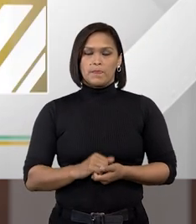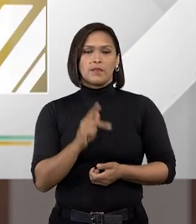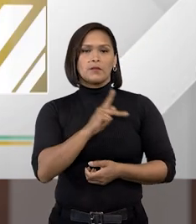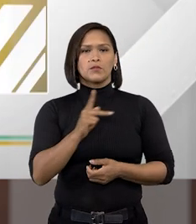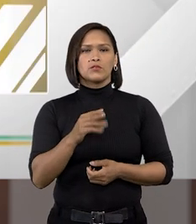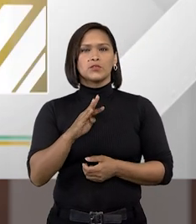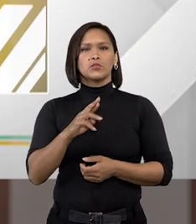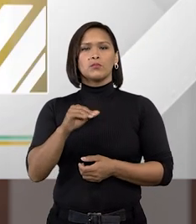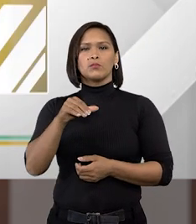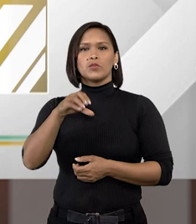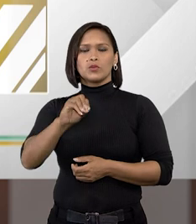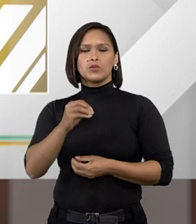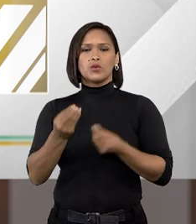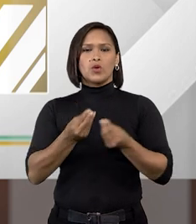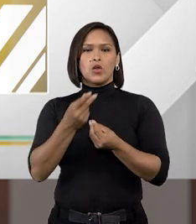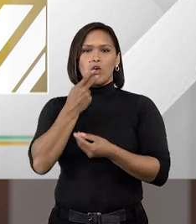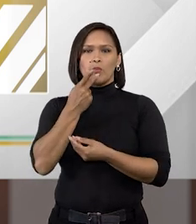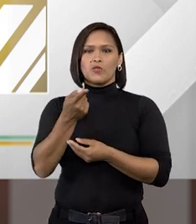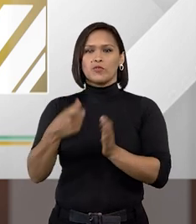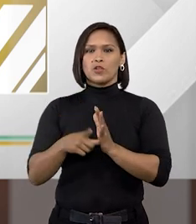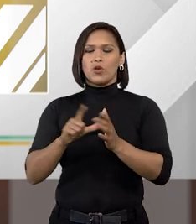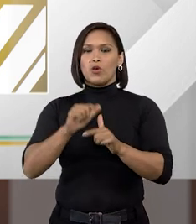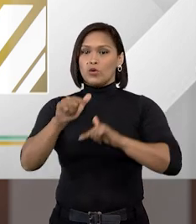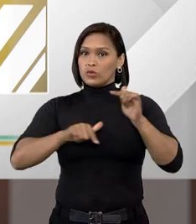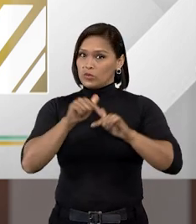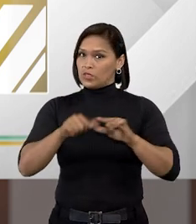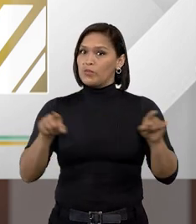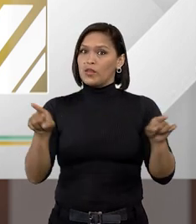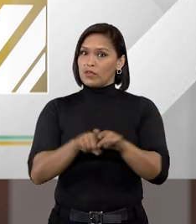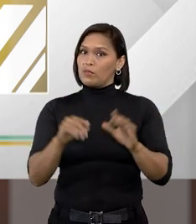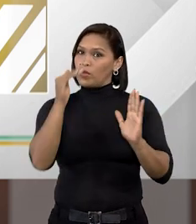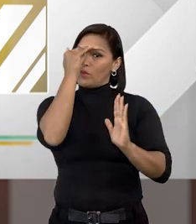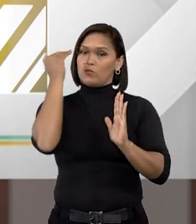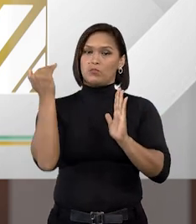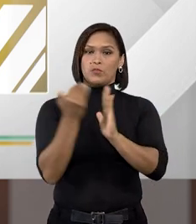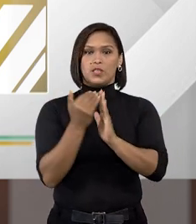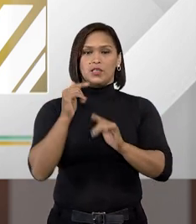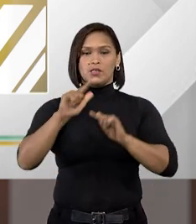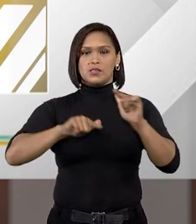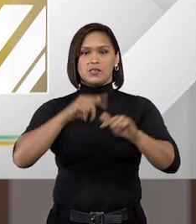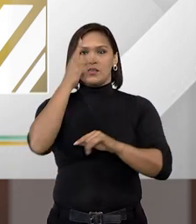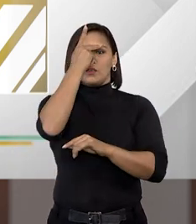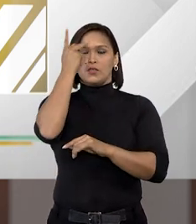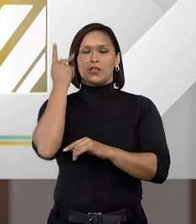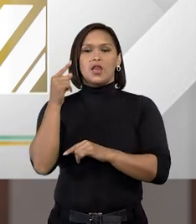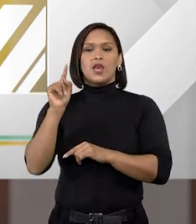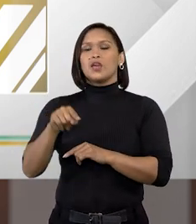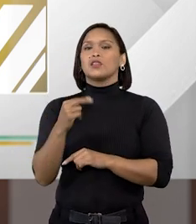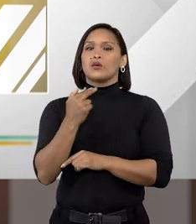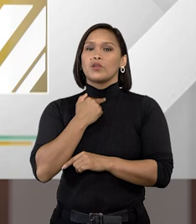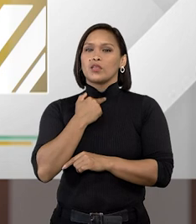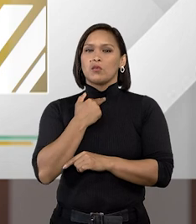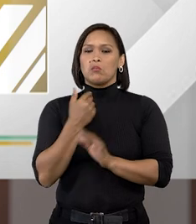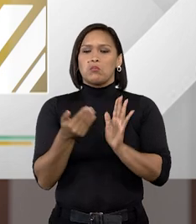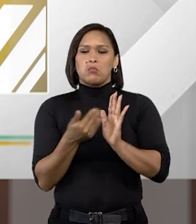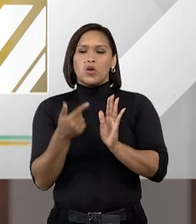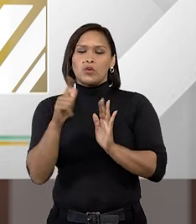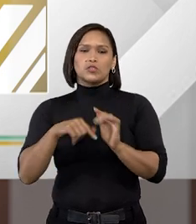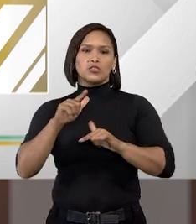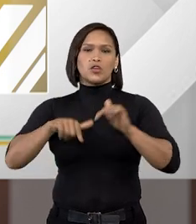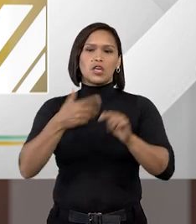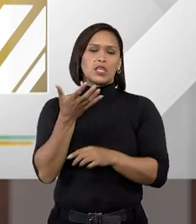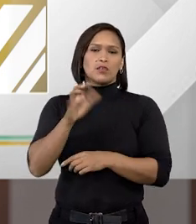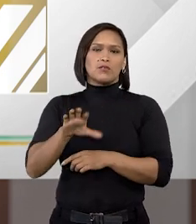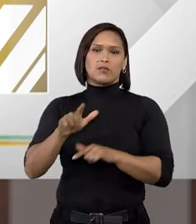Professor Bruno, como você falou, o trabalho também é um dever do preso. O detento, então, ele não pode se recusar a